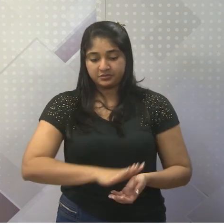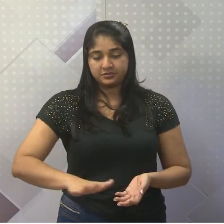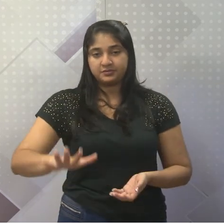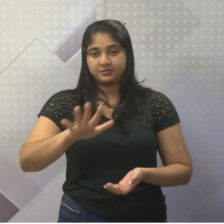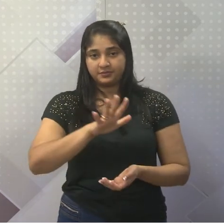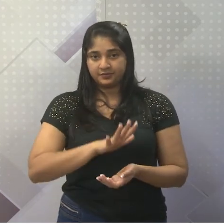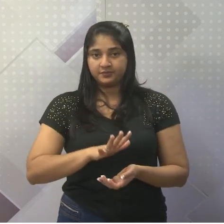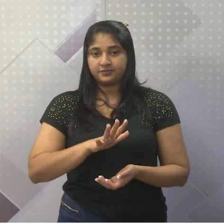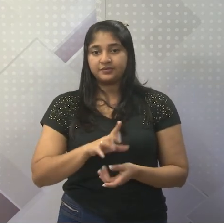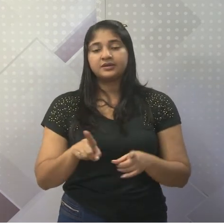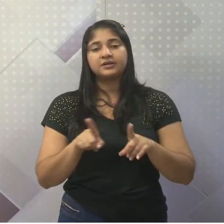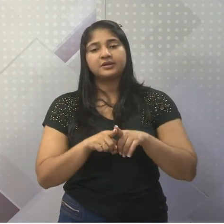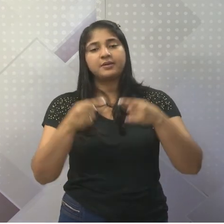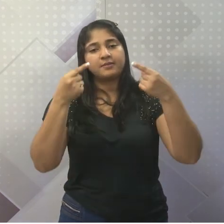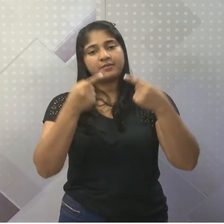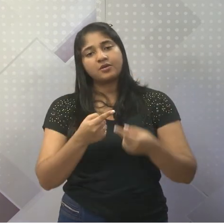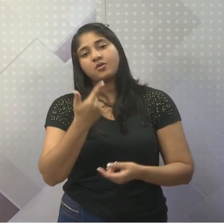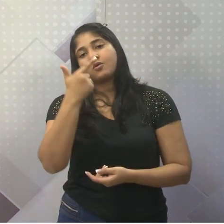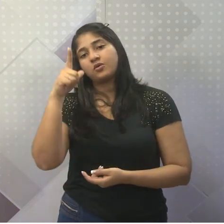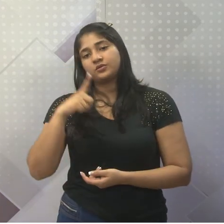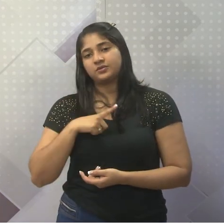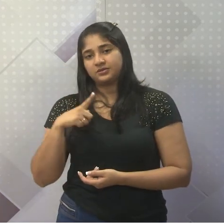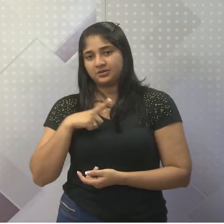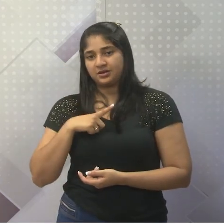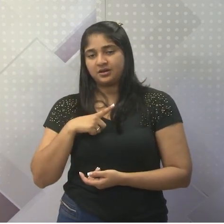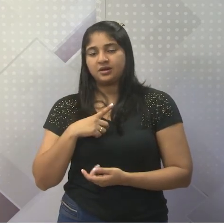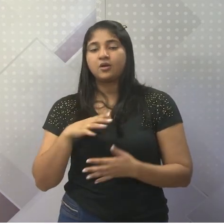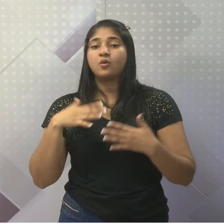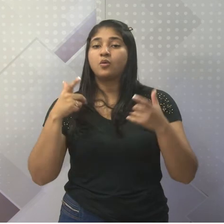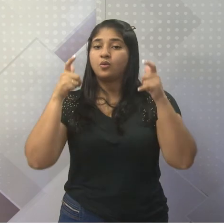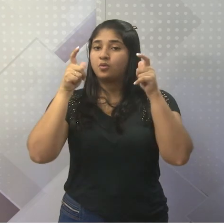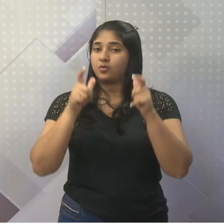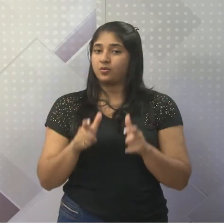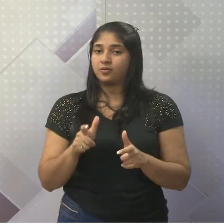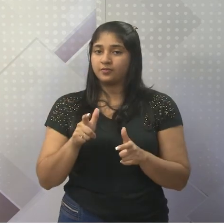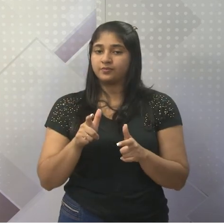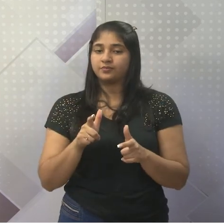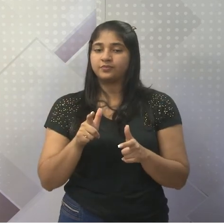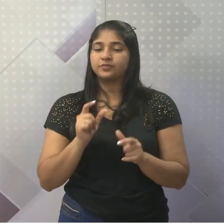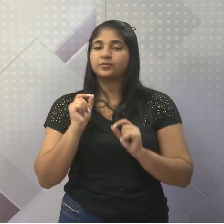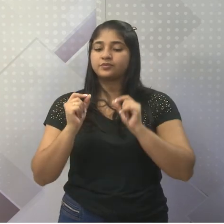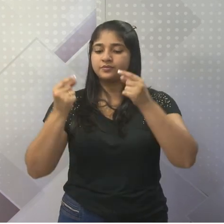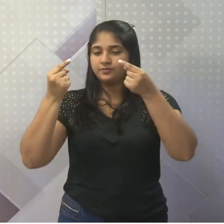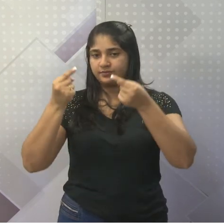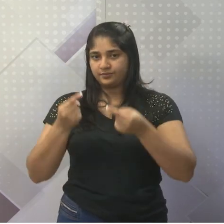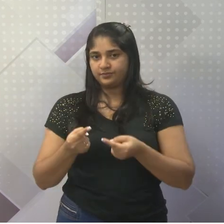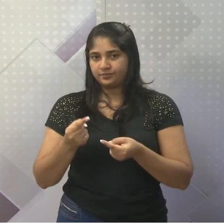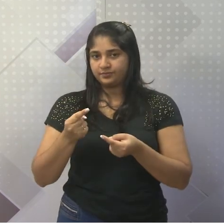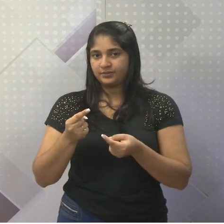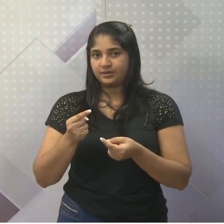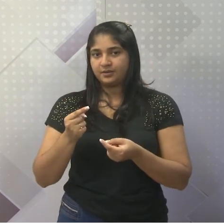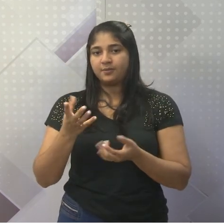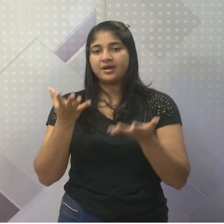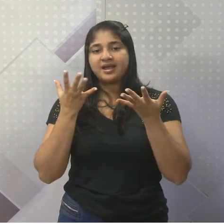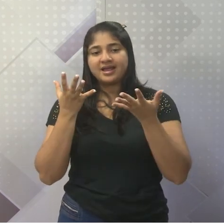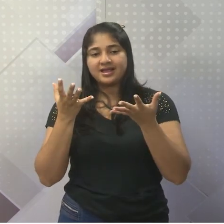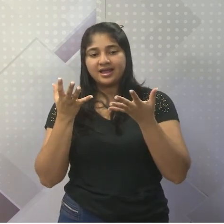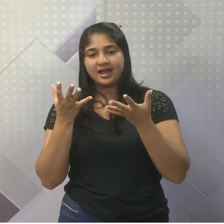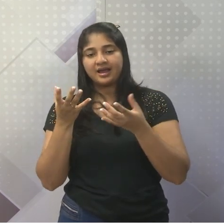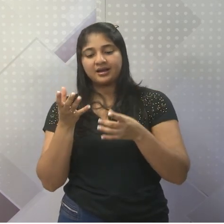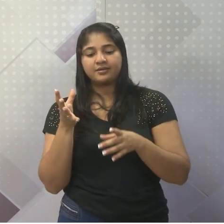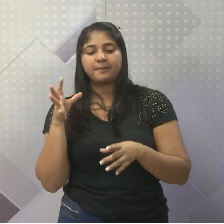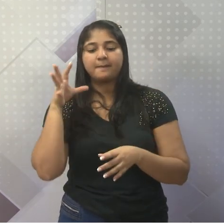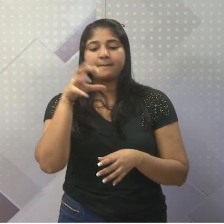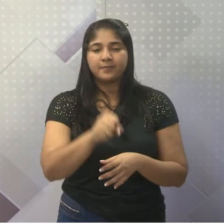E outros conflitos. No que diz respeito ao conflito da Caximira, ele tem sua origem de disputas territoriais de poder, porque tanto o